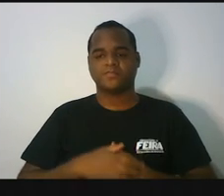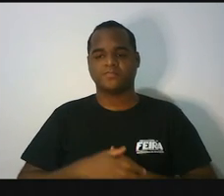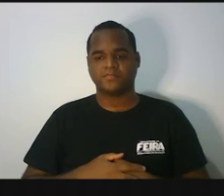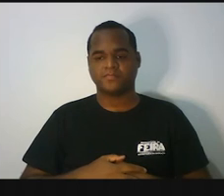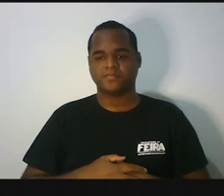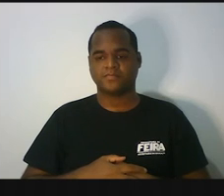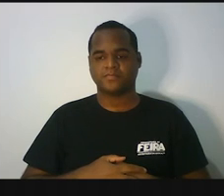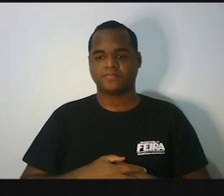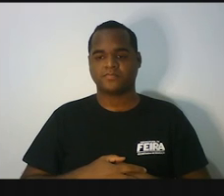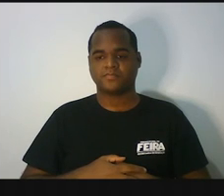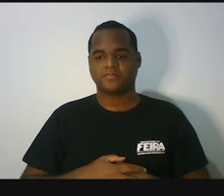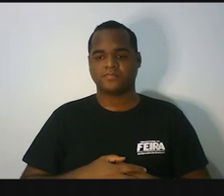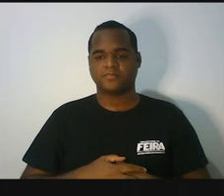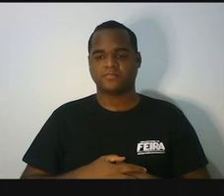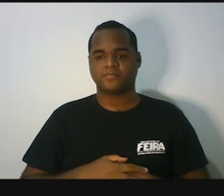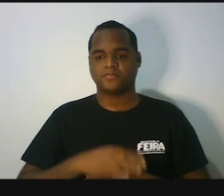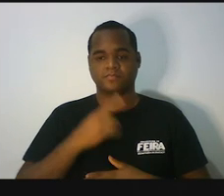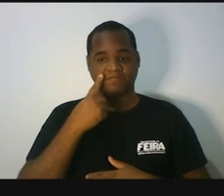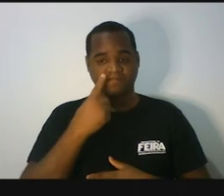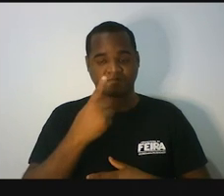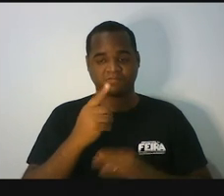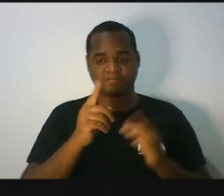uma caixinha vai valer